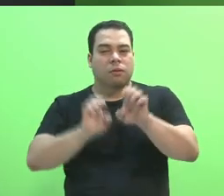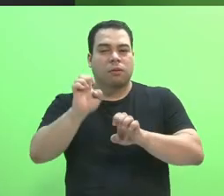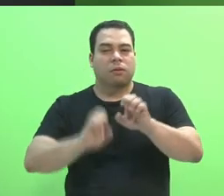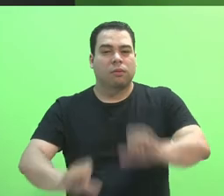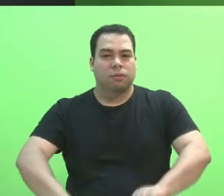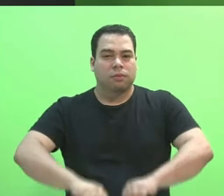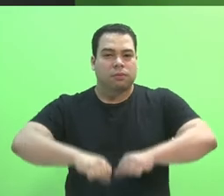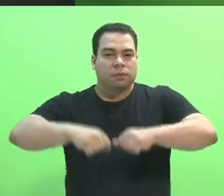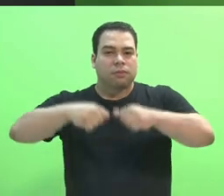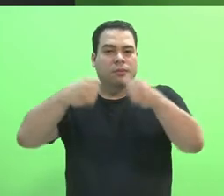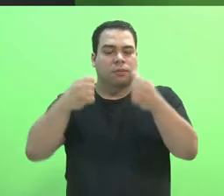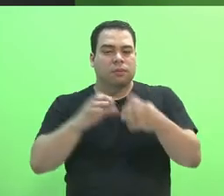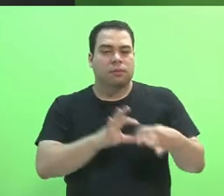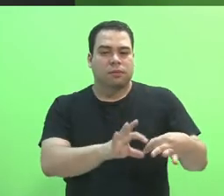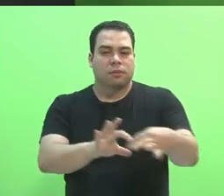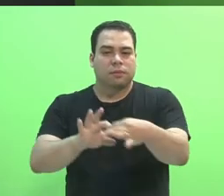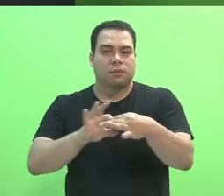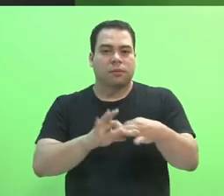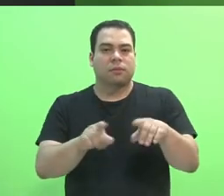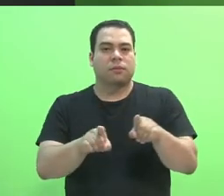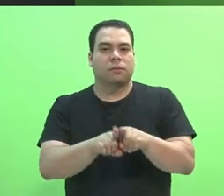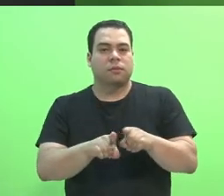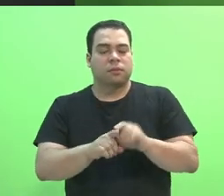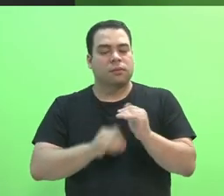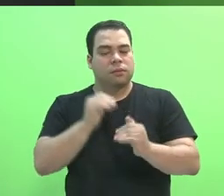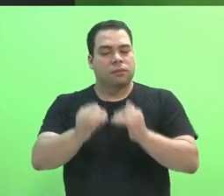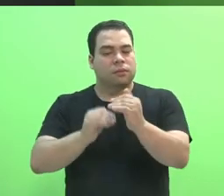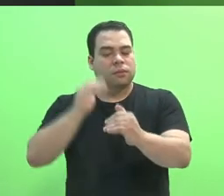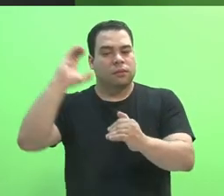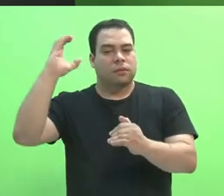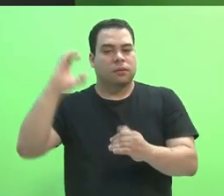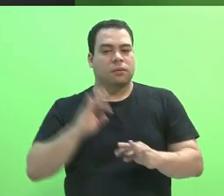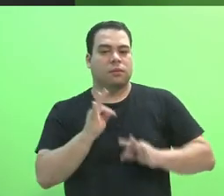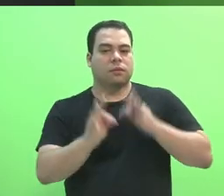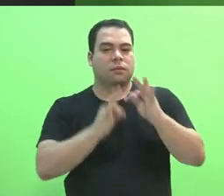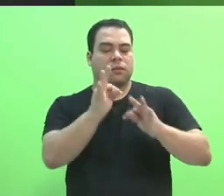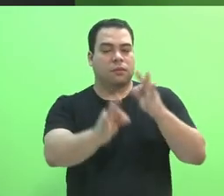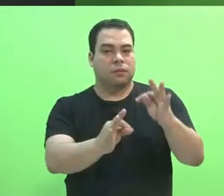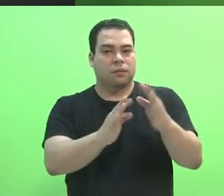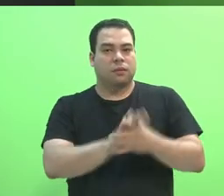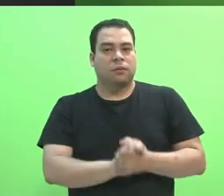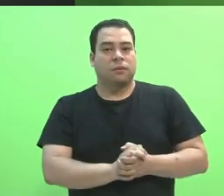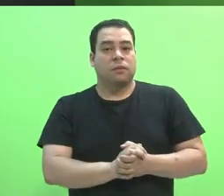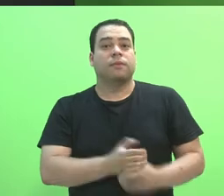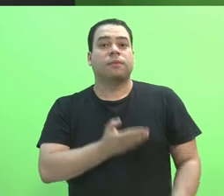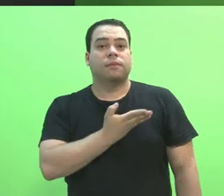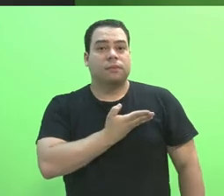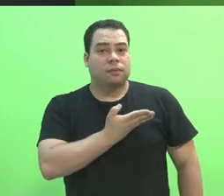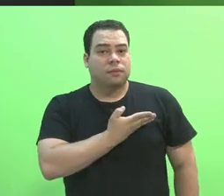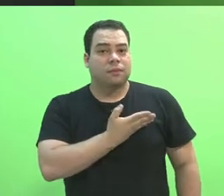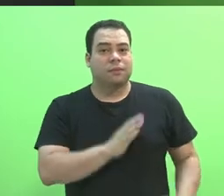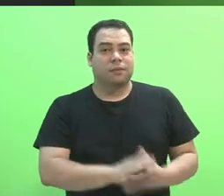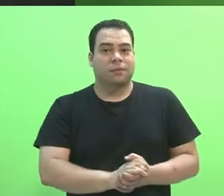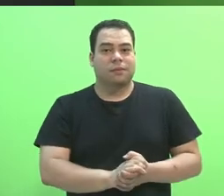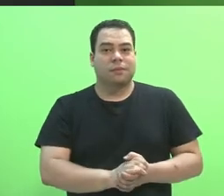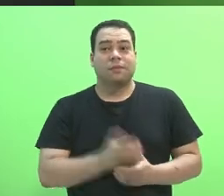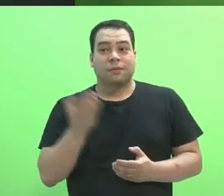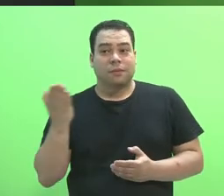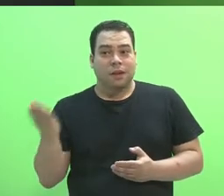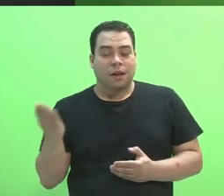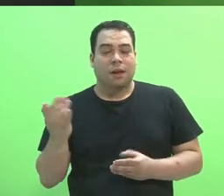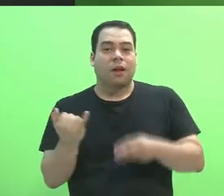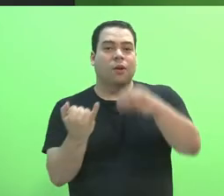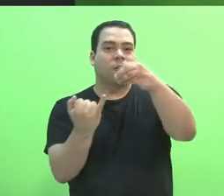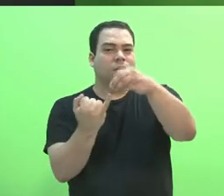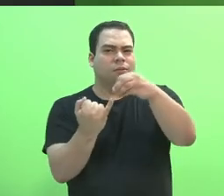cooperativismo e o desenvolvimento científico e tecnológico. Então, colegas, é esta a